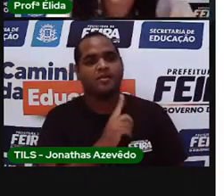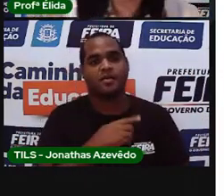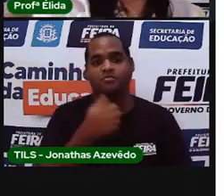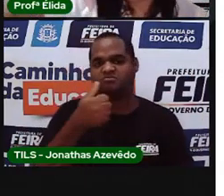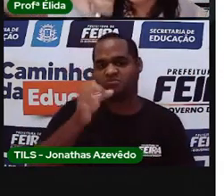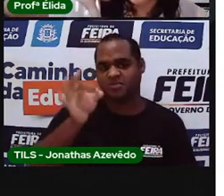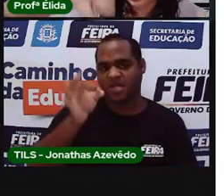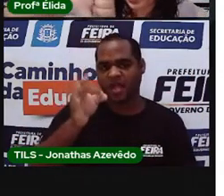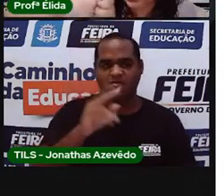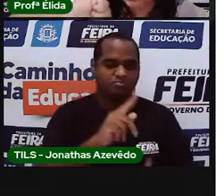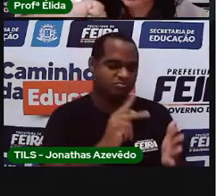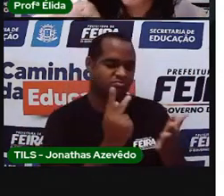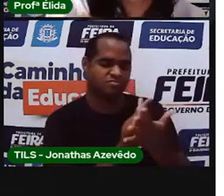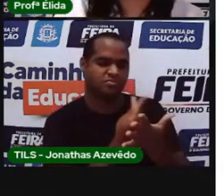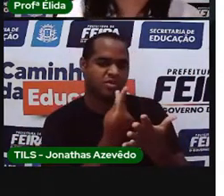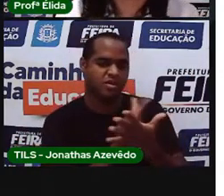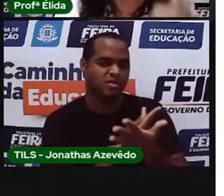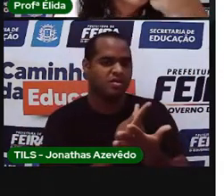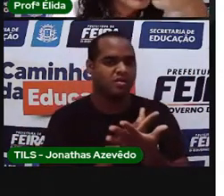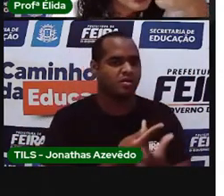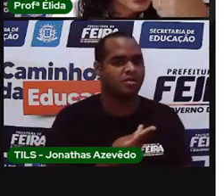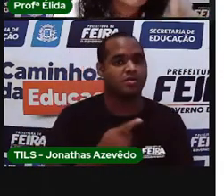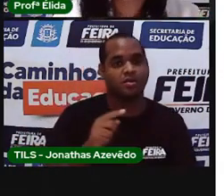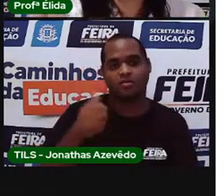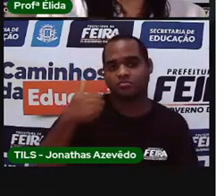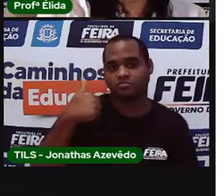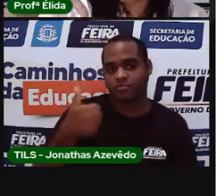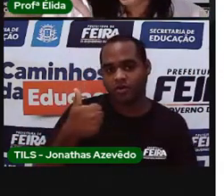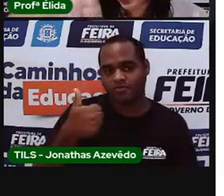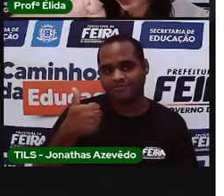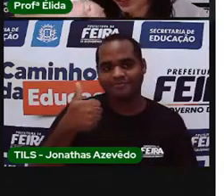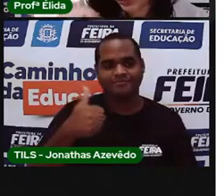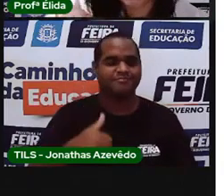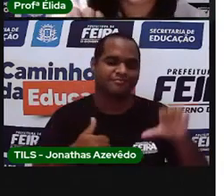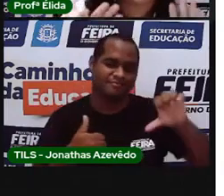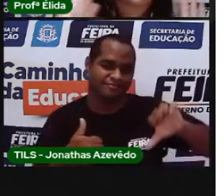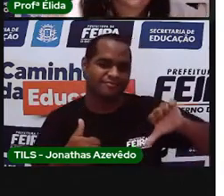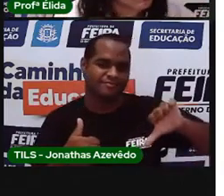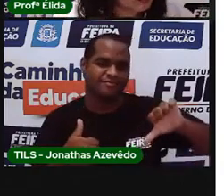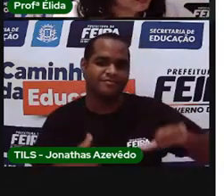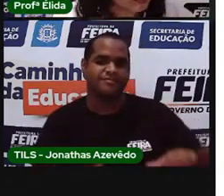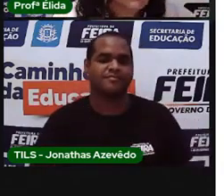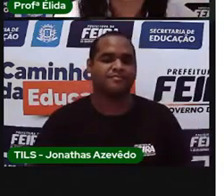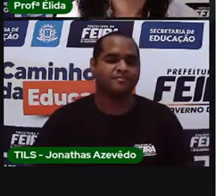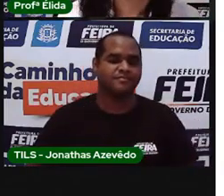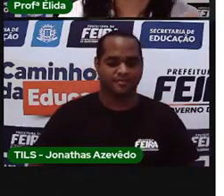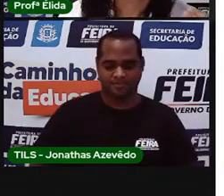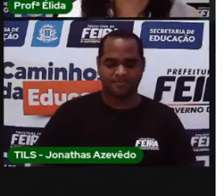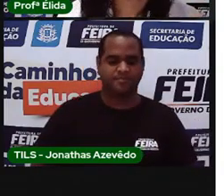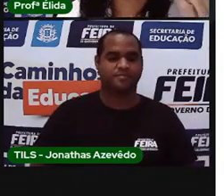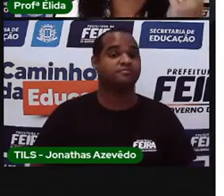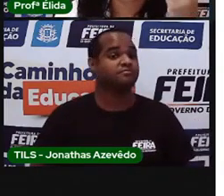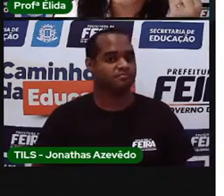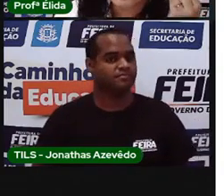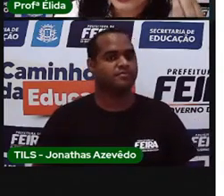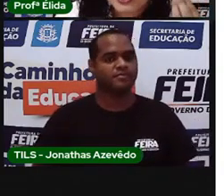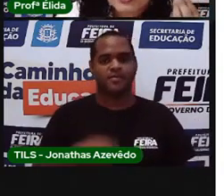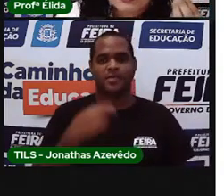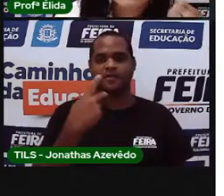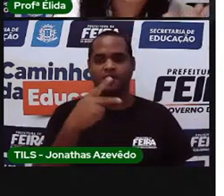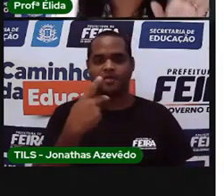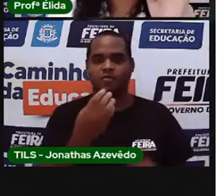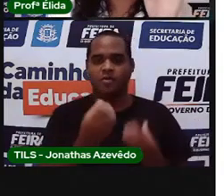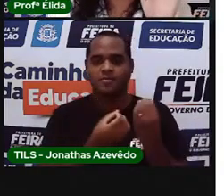certo, um errado, tem um positivo e um negativo. Faça um